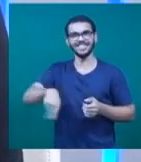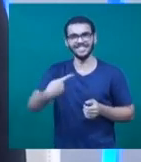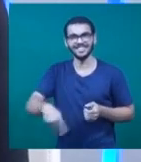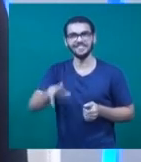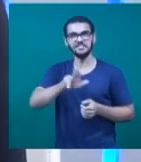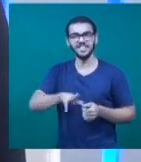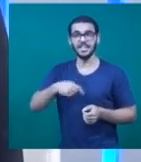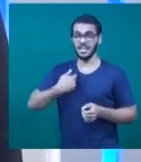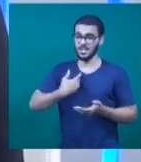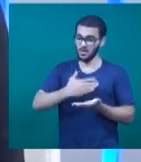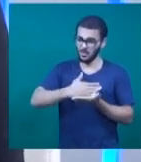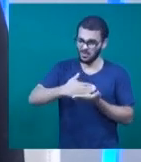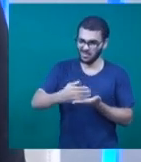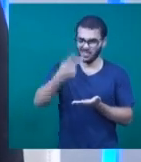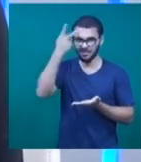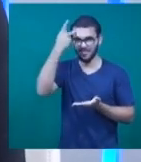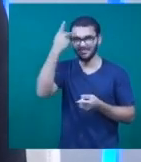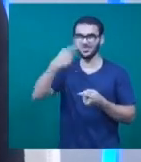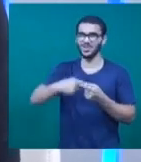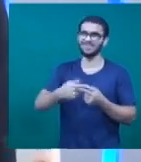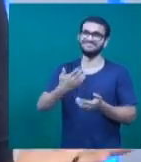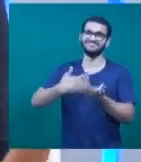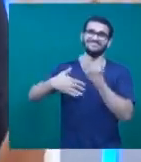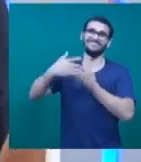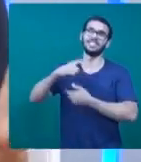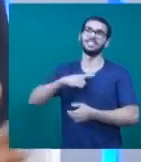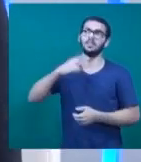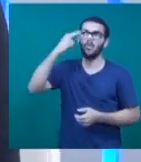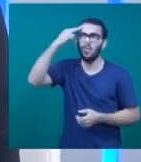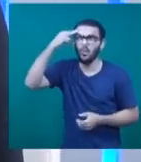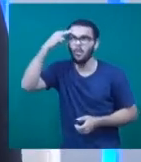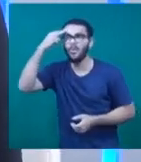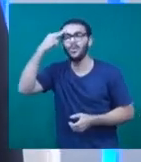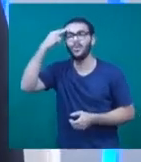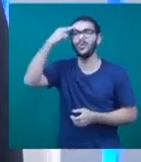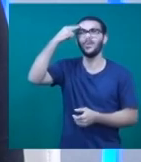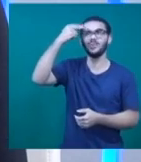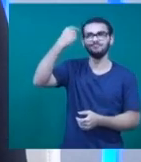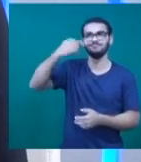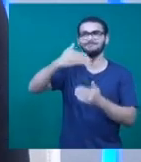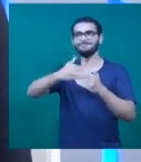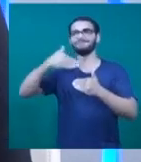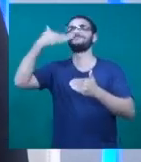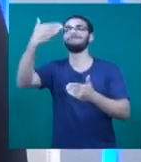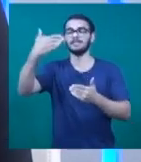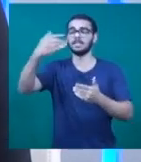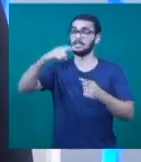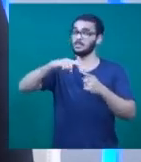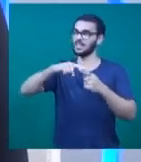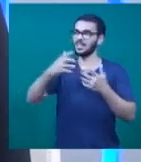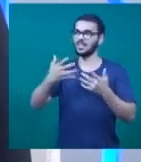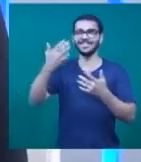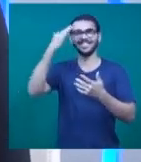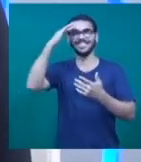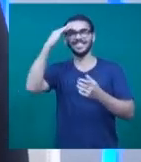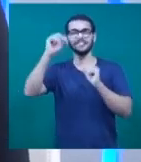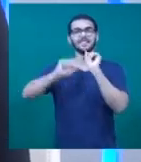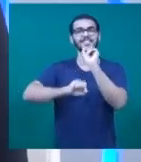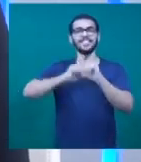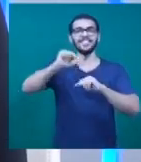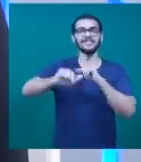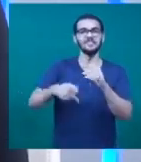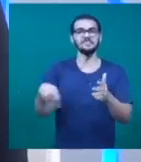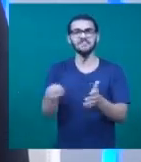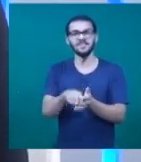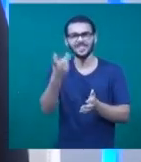começo a gente foi para São Paulo, porque naquela época tinha aquele sonho, né? Vamos para fora. Mas a gente entendeu que o trabalho cultural